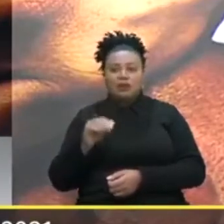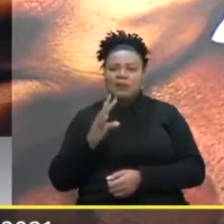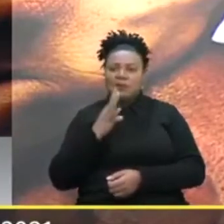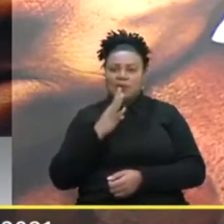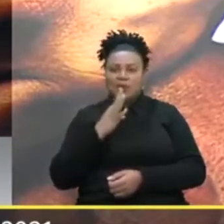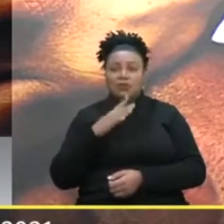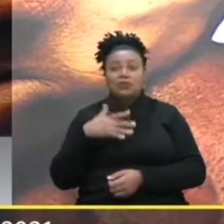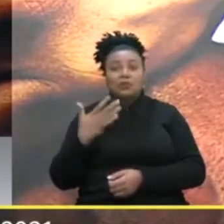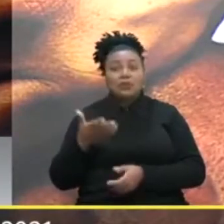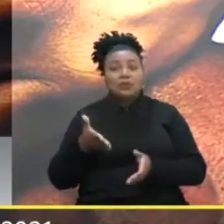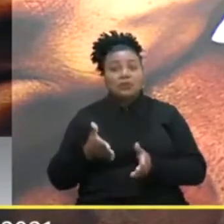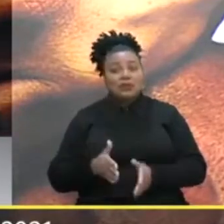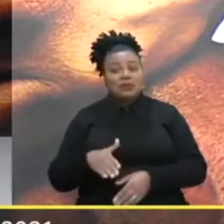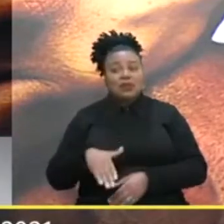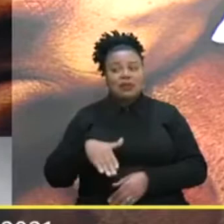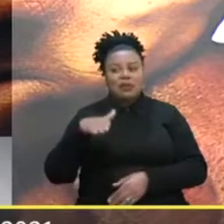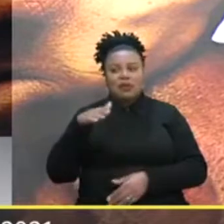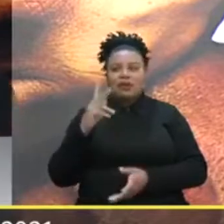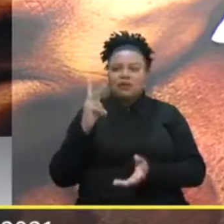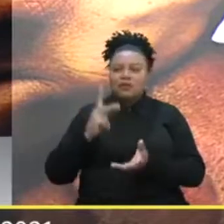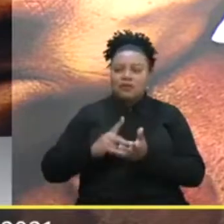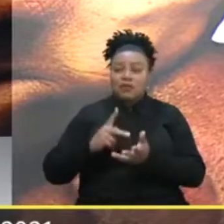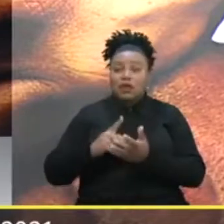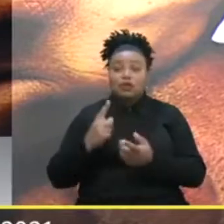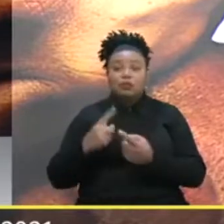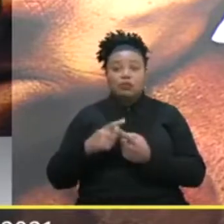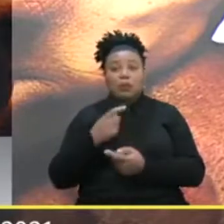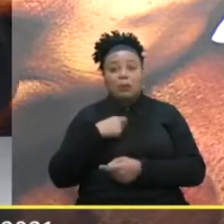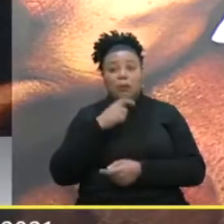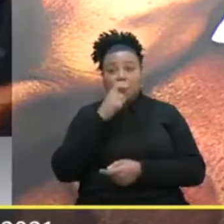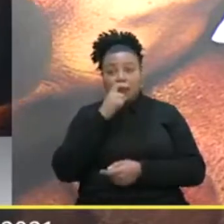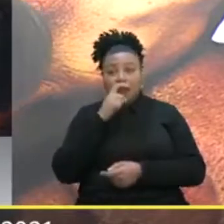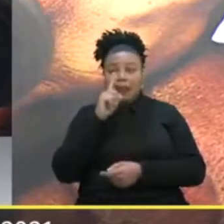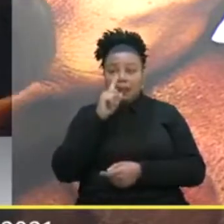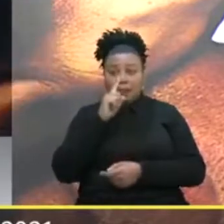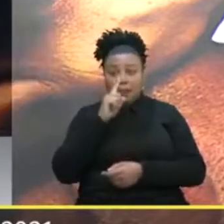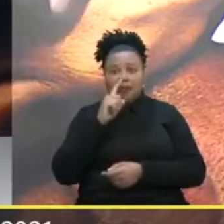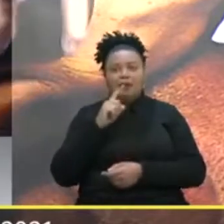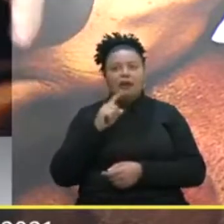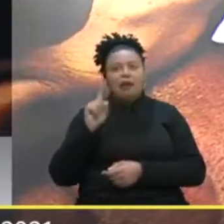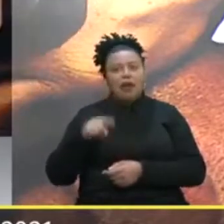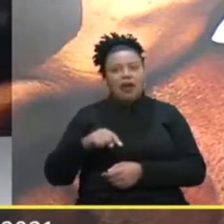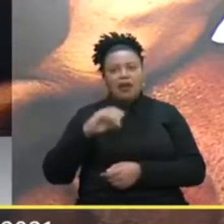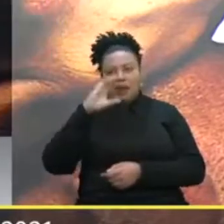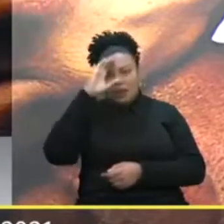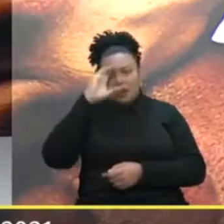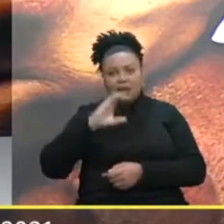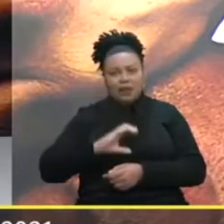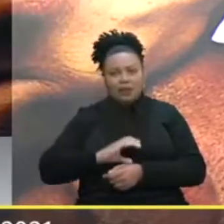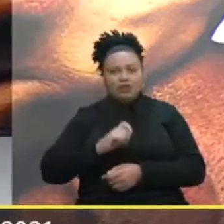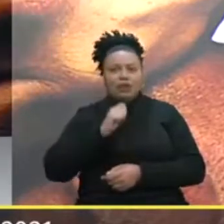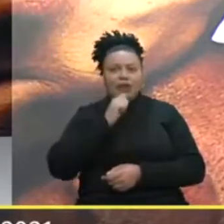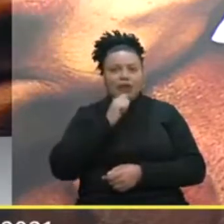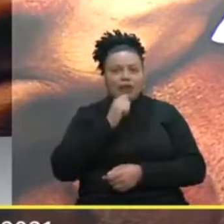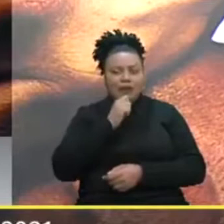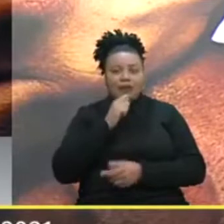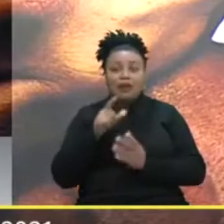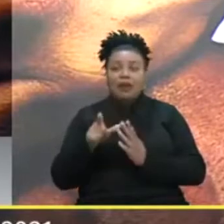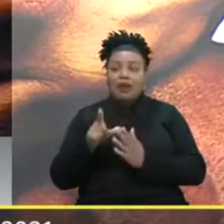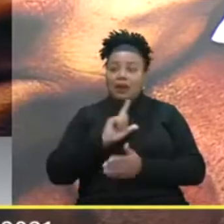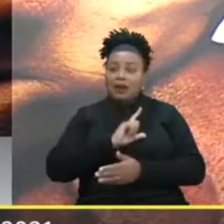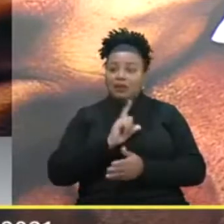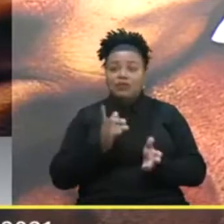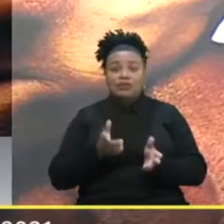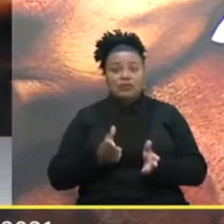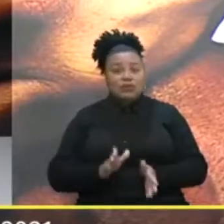conheço ele Desde que ele nasceu É mesmo? Verdade Porque o pai E a mãe do Eduardo Eram meus clientes Ainda Antes